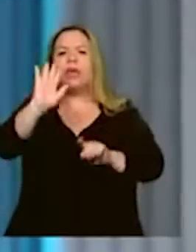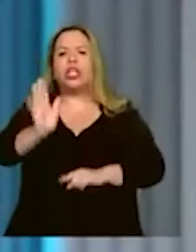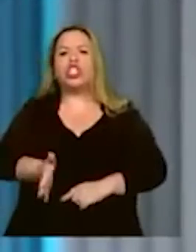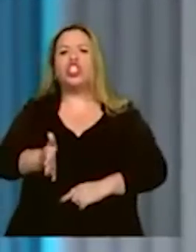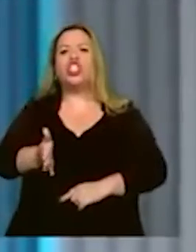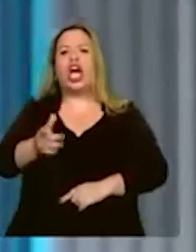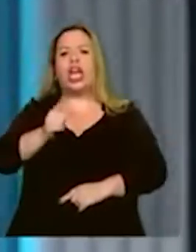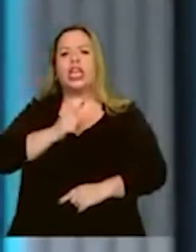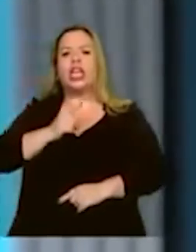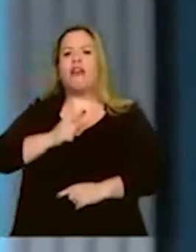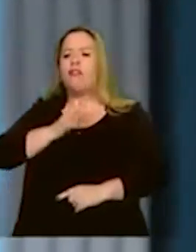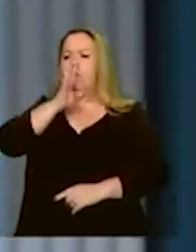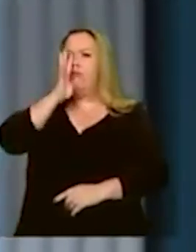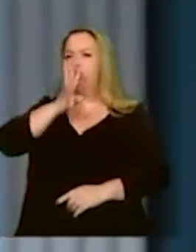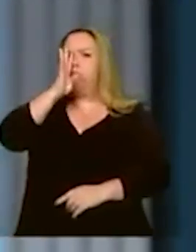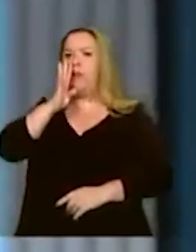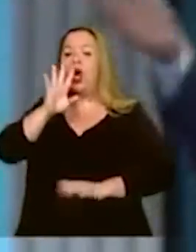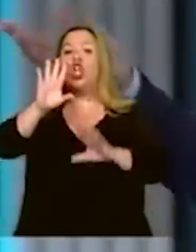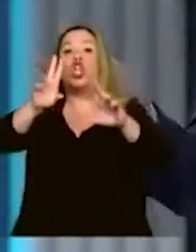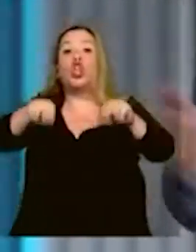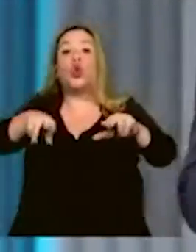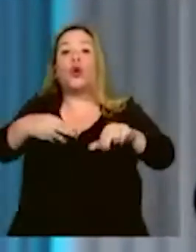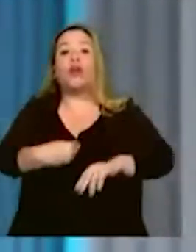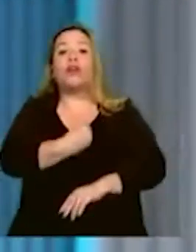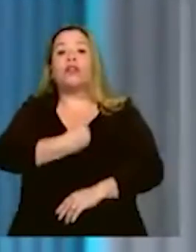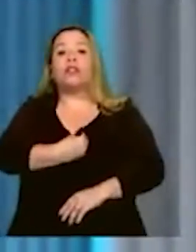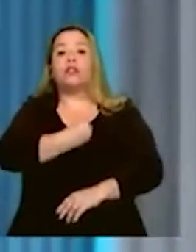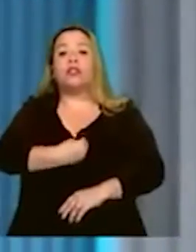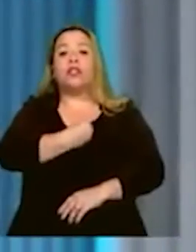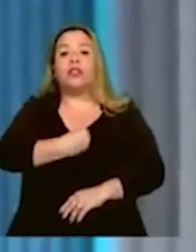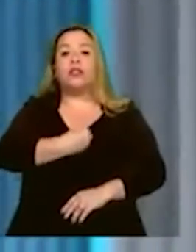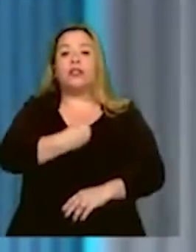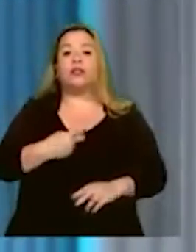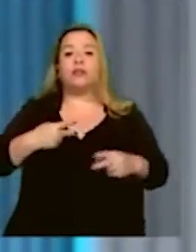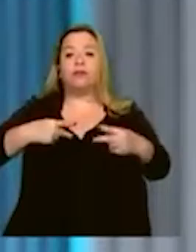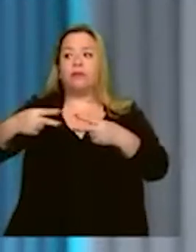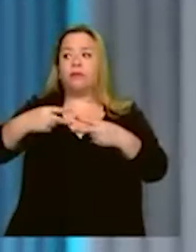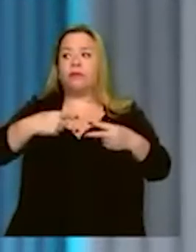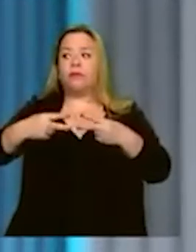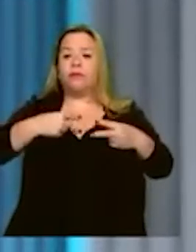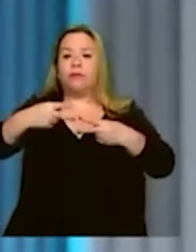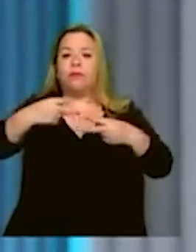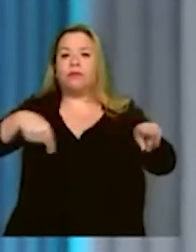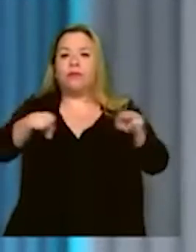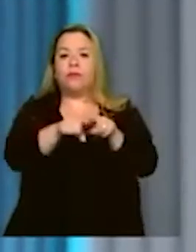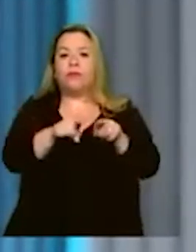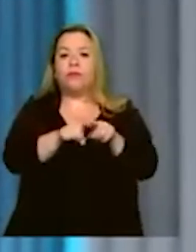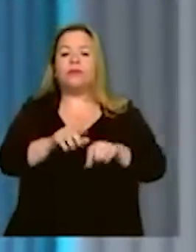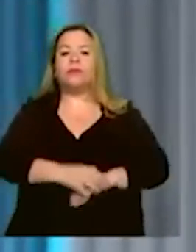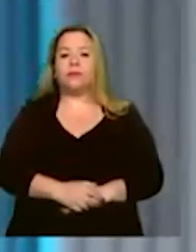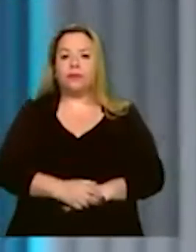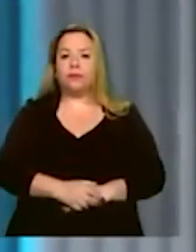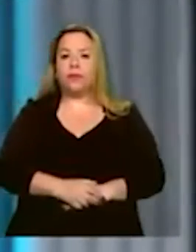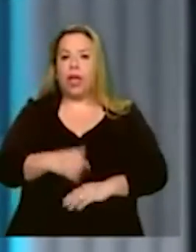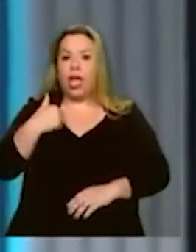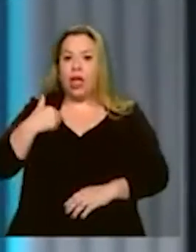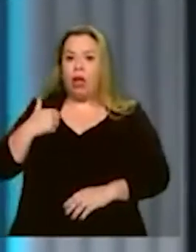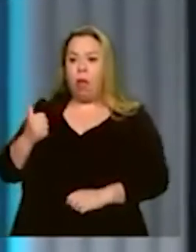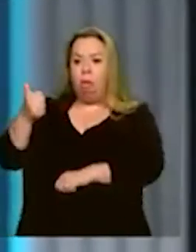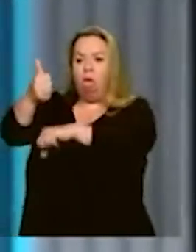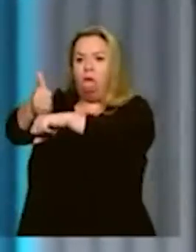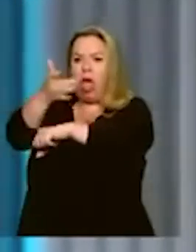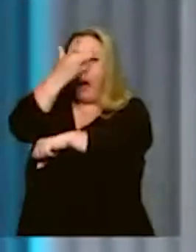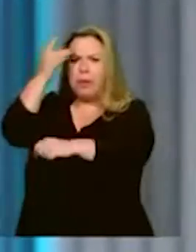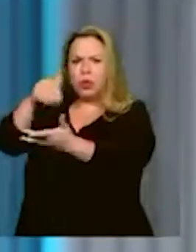vivido em São José dos Campos. É público e notório isso. Ele disse isso em uma entrevista. Eu não nomei o secretário antes